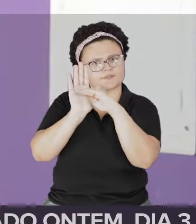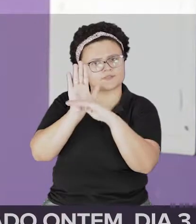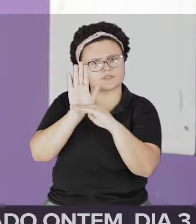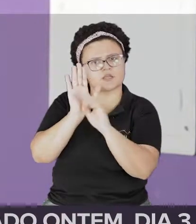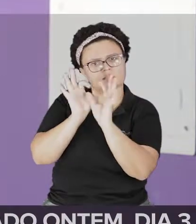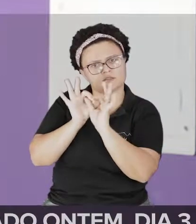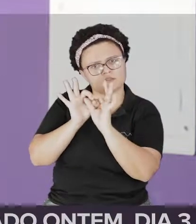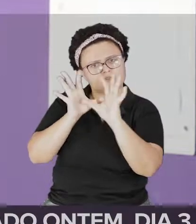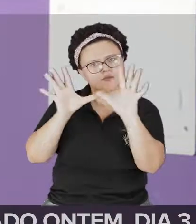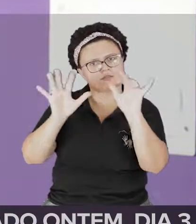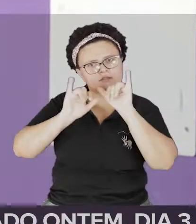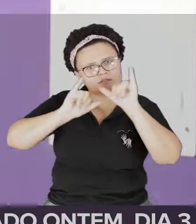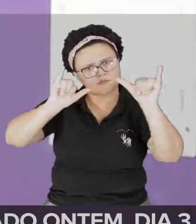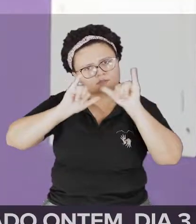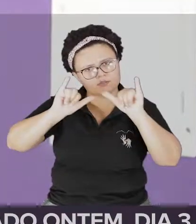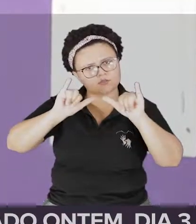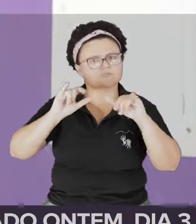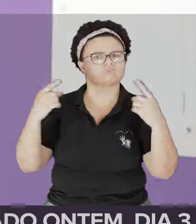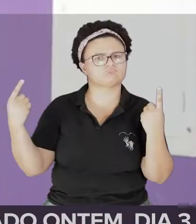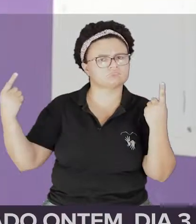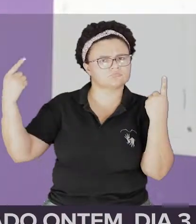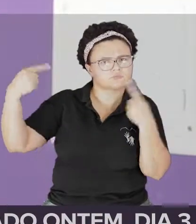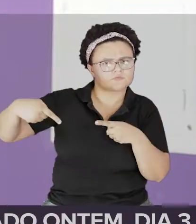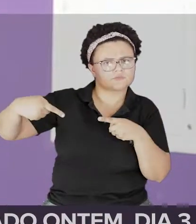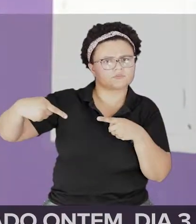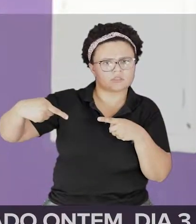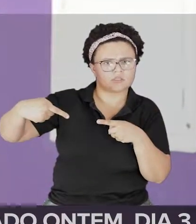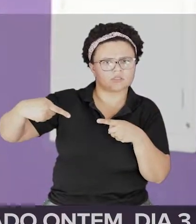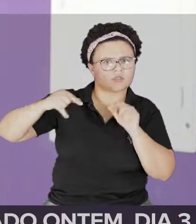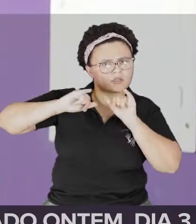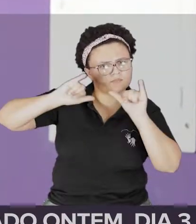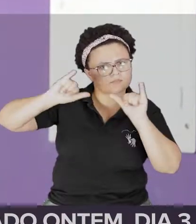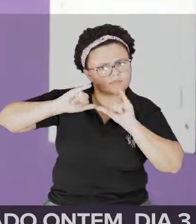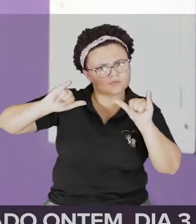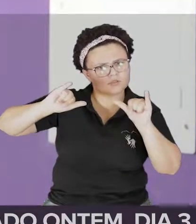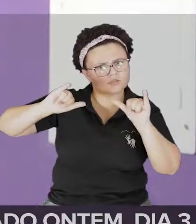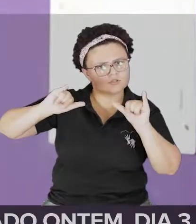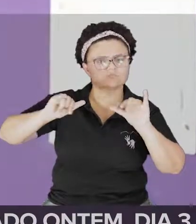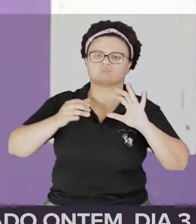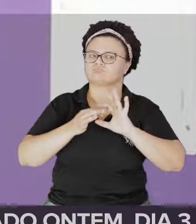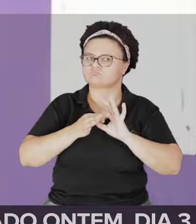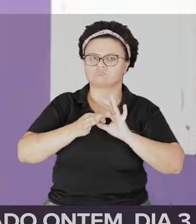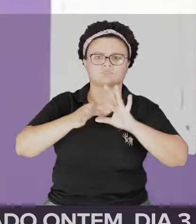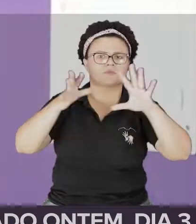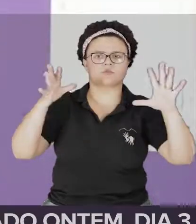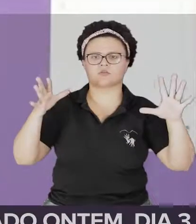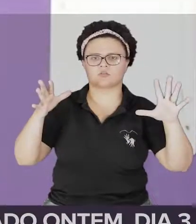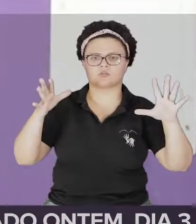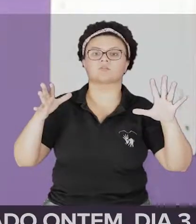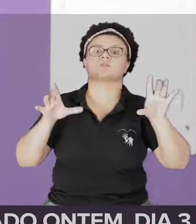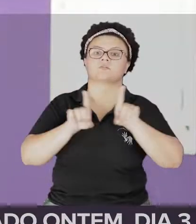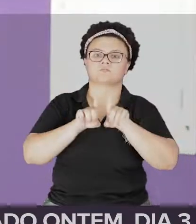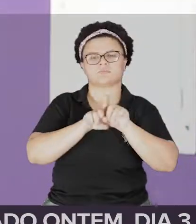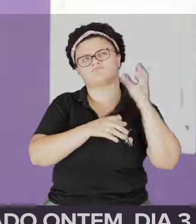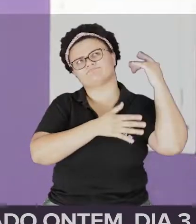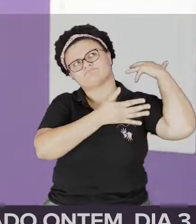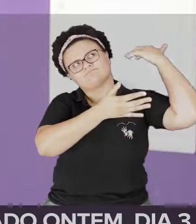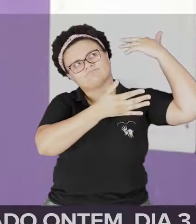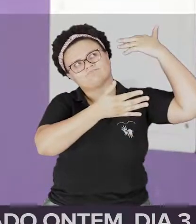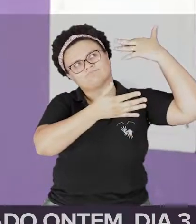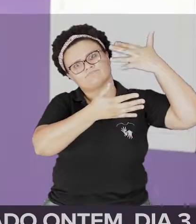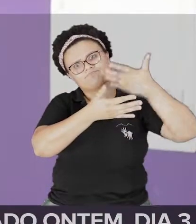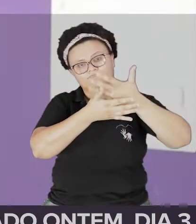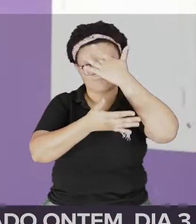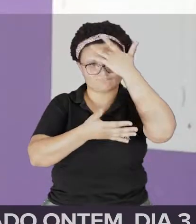imprensa, defender a mídia contra ataques à sua independência e lembrar daqueles que perderam a vida no exercício da